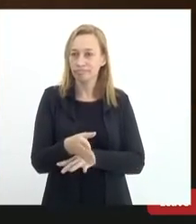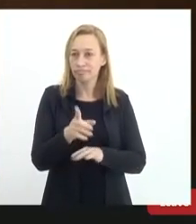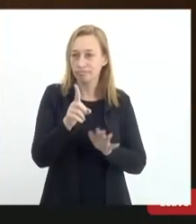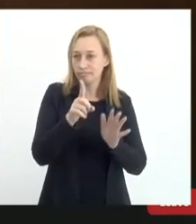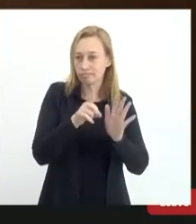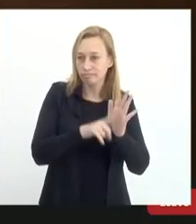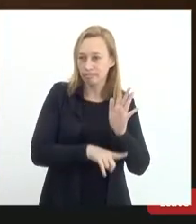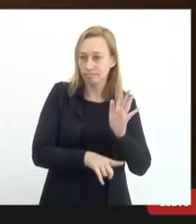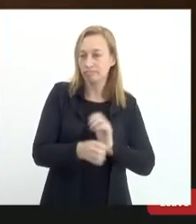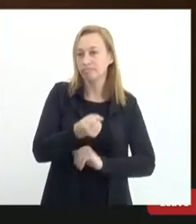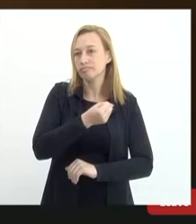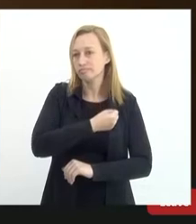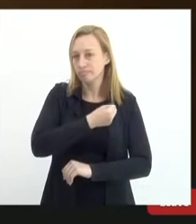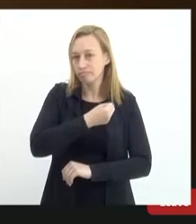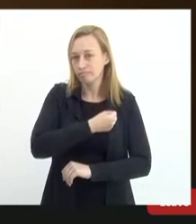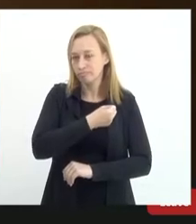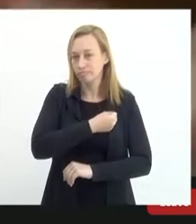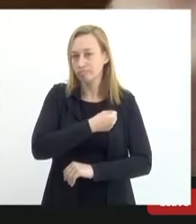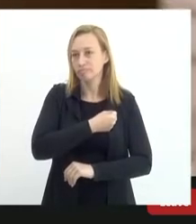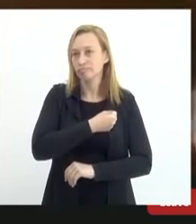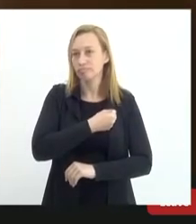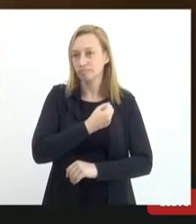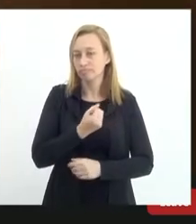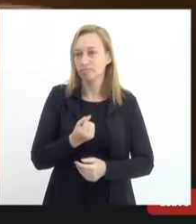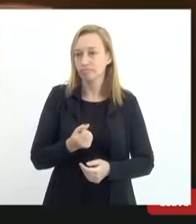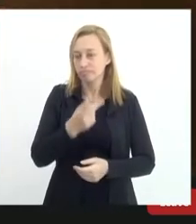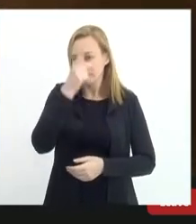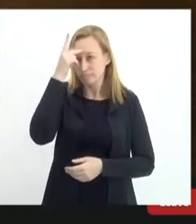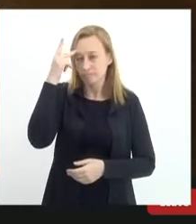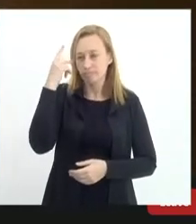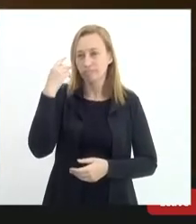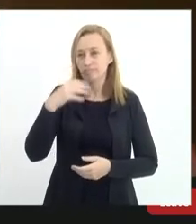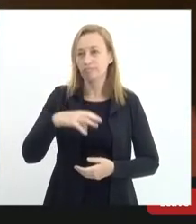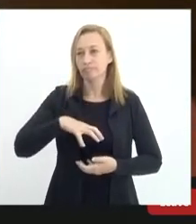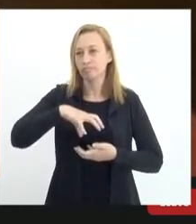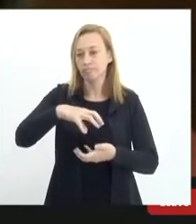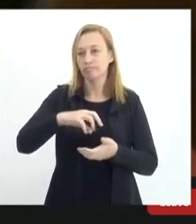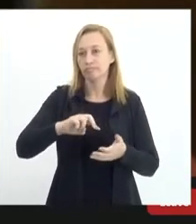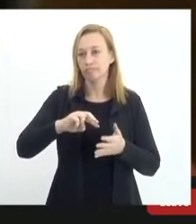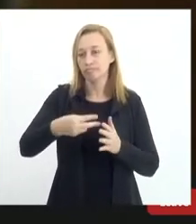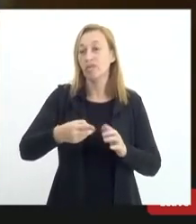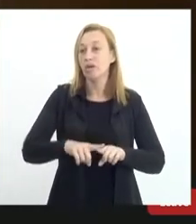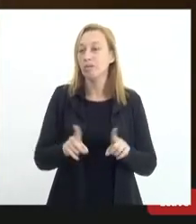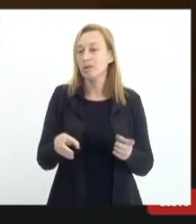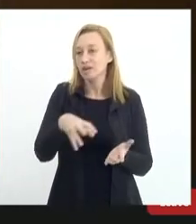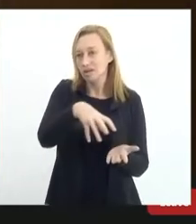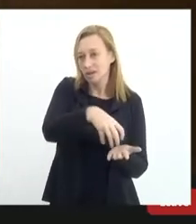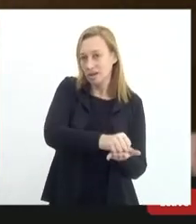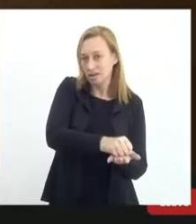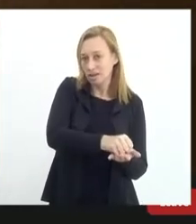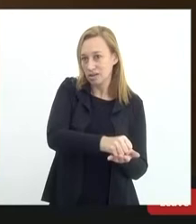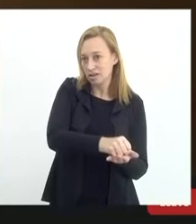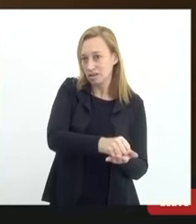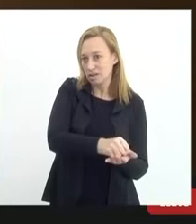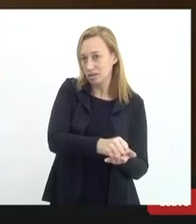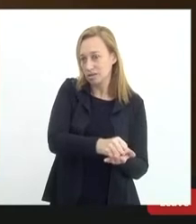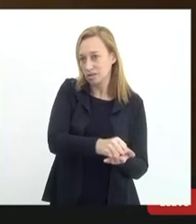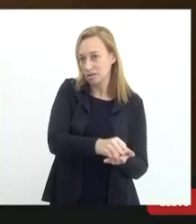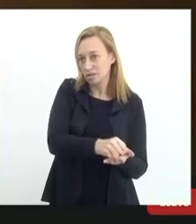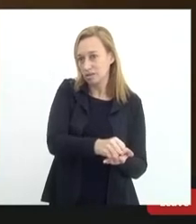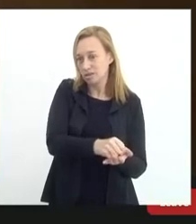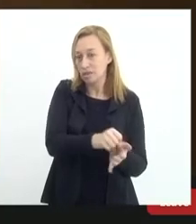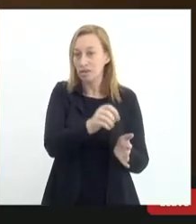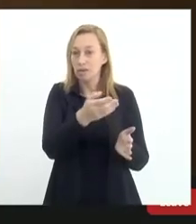todo este movimento, mas os cadastramentos caíram em todos os